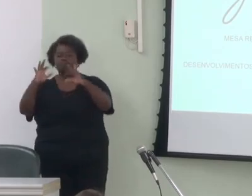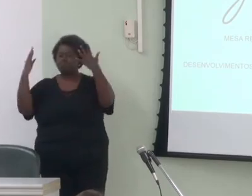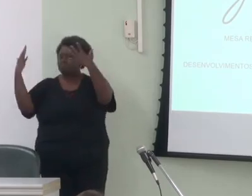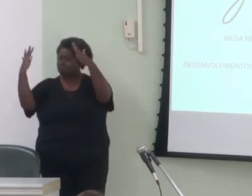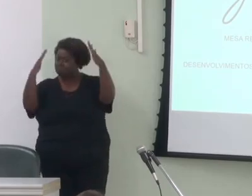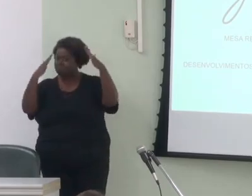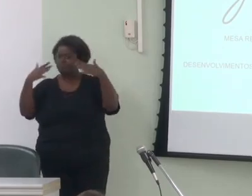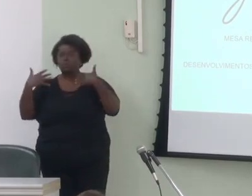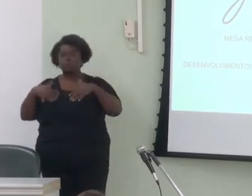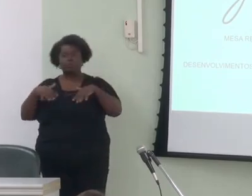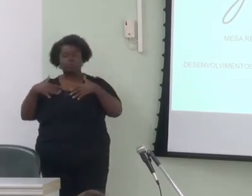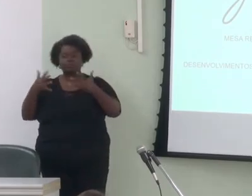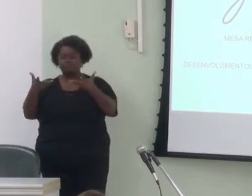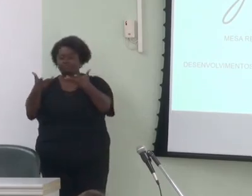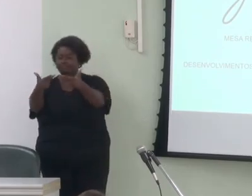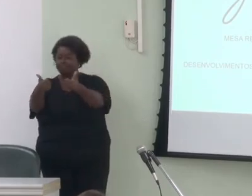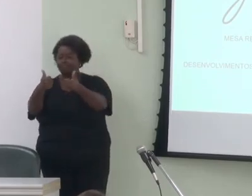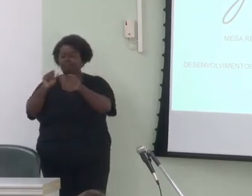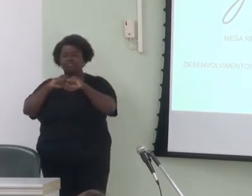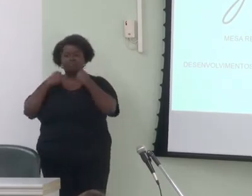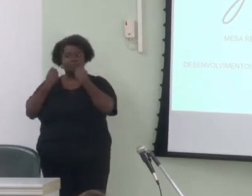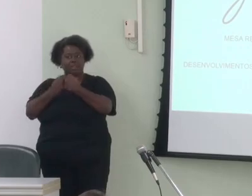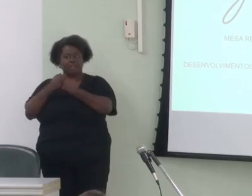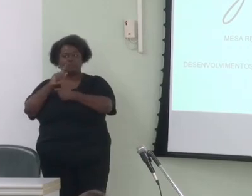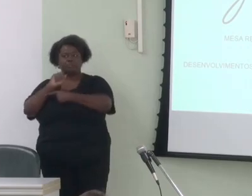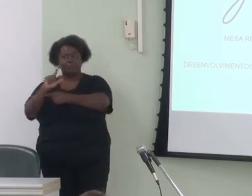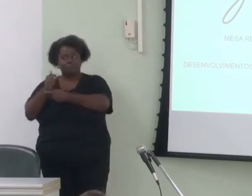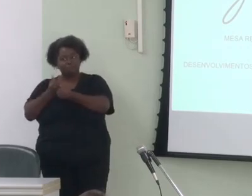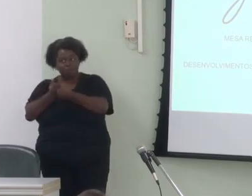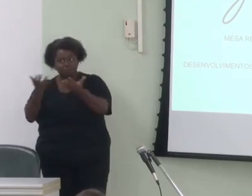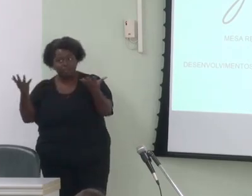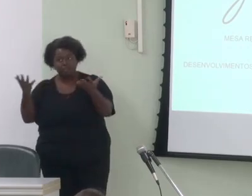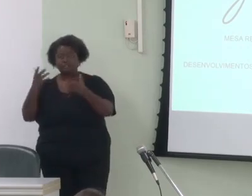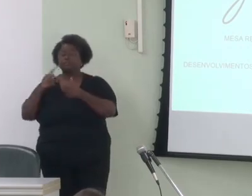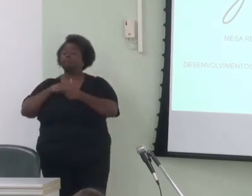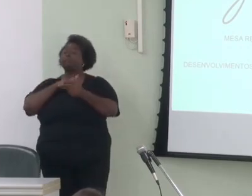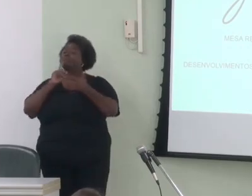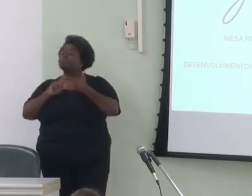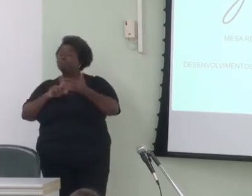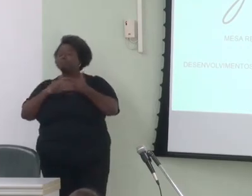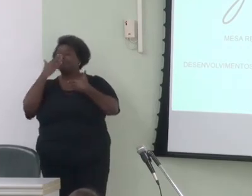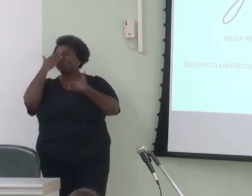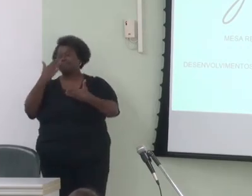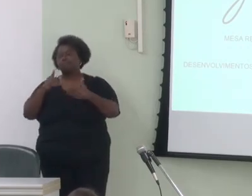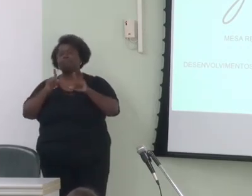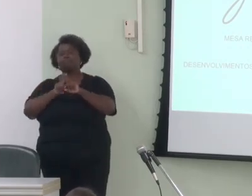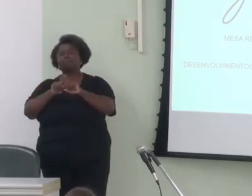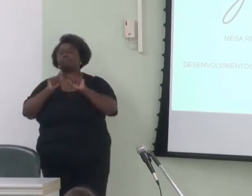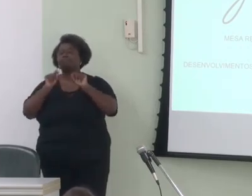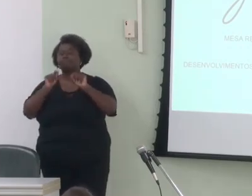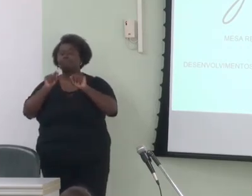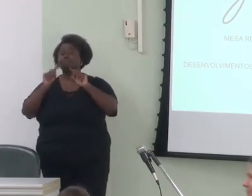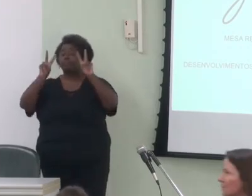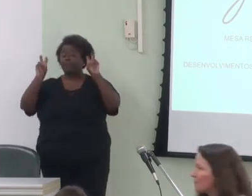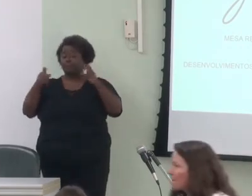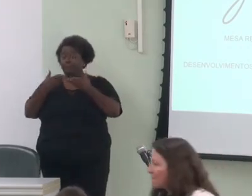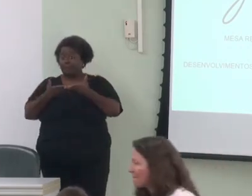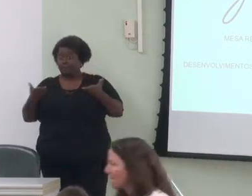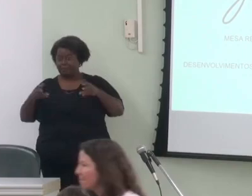excelente edição do nosso seminário. O segundo motivo do meu agradecimento está ligado ao tema dessa mesa.